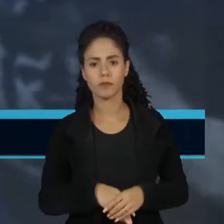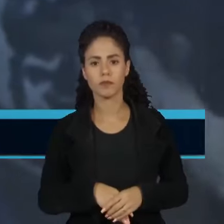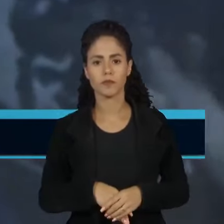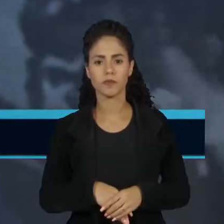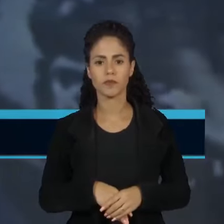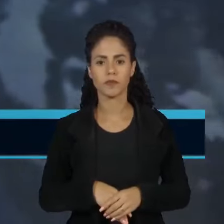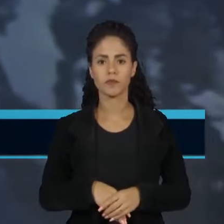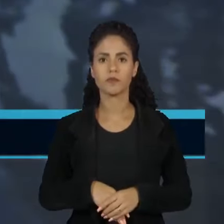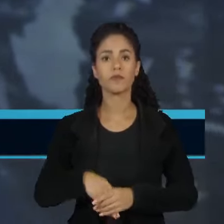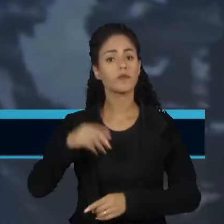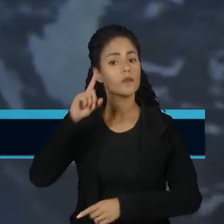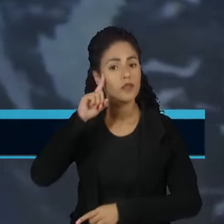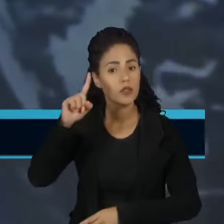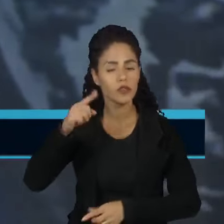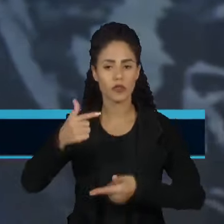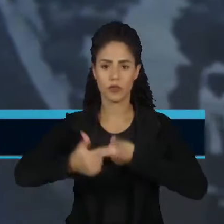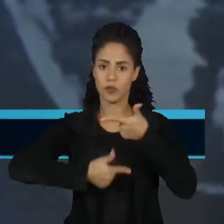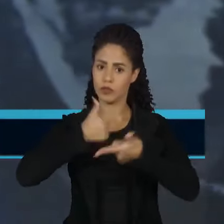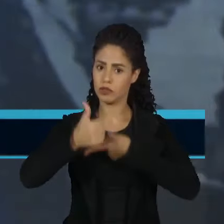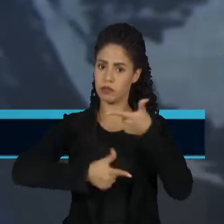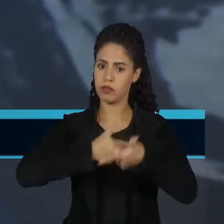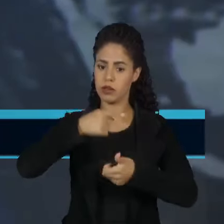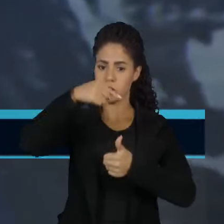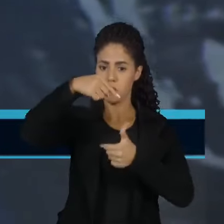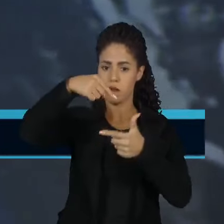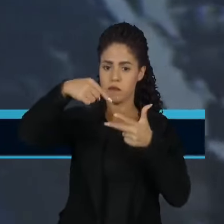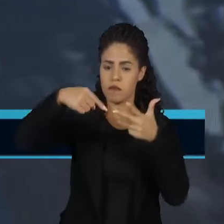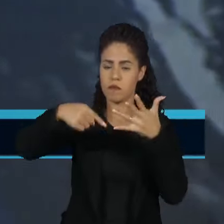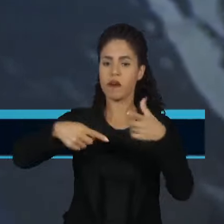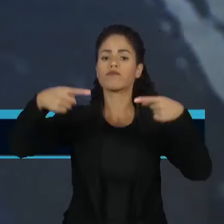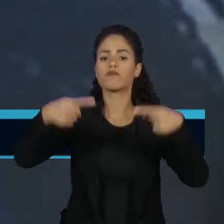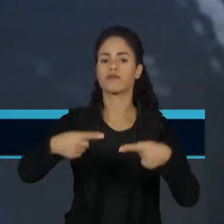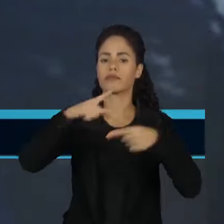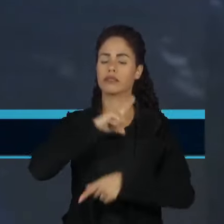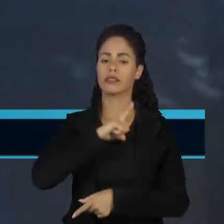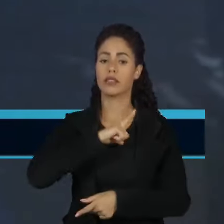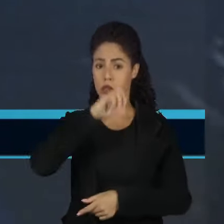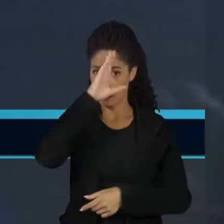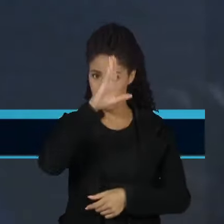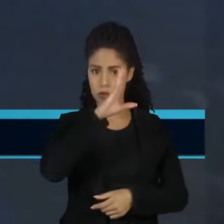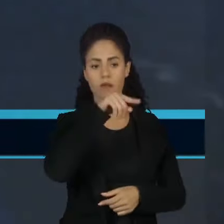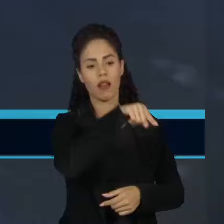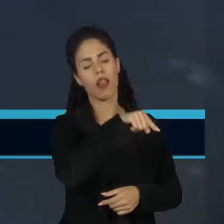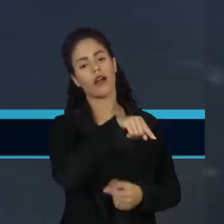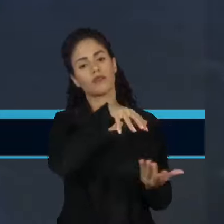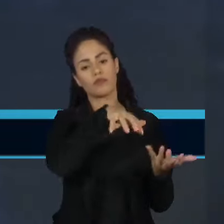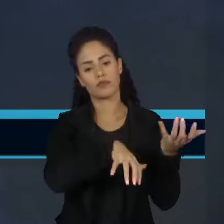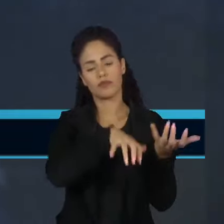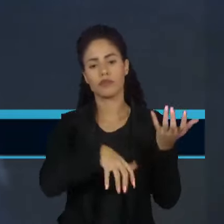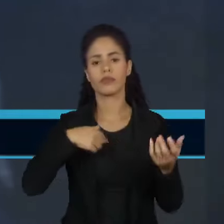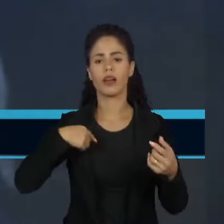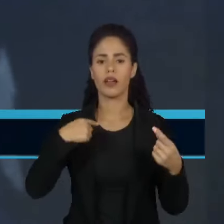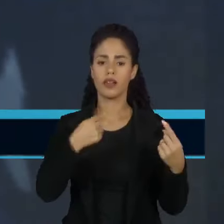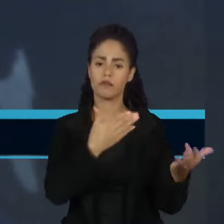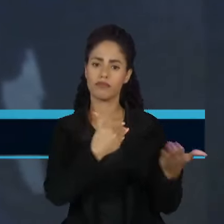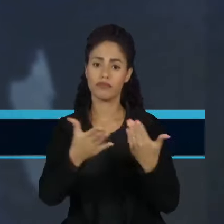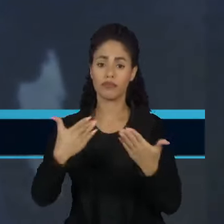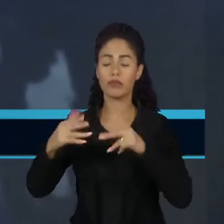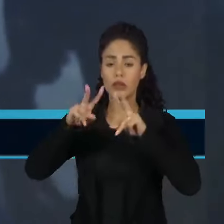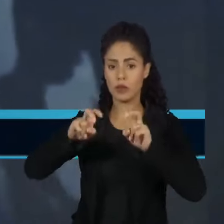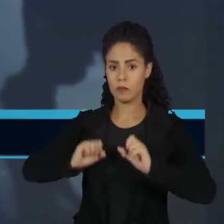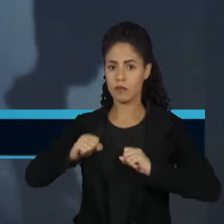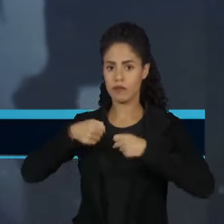E o Dia do Trabalhador marca uma série de desafios, especialmente no Congresso Nacional, onde as discussões em defesa dos